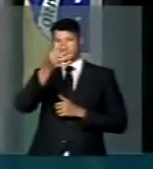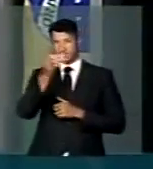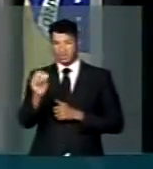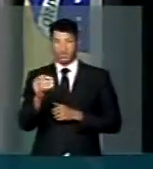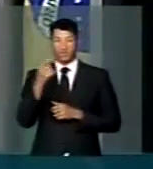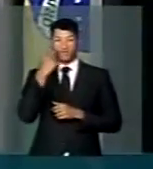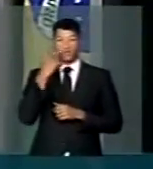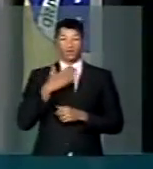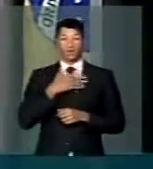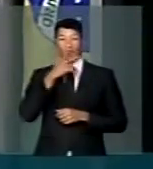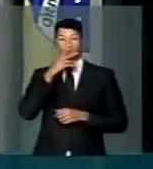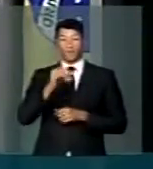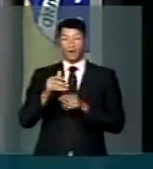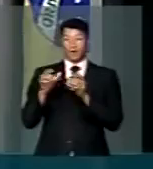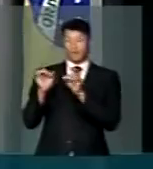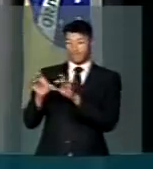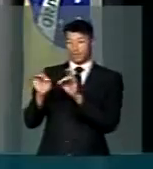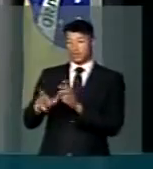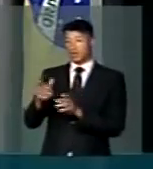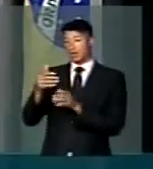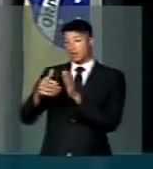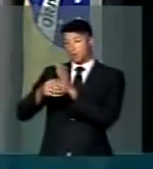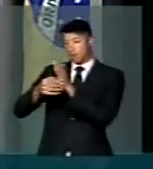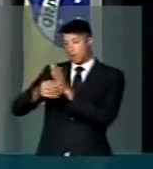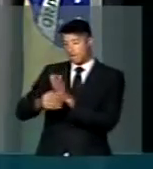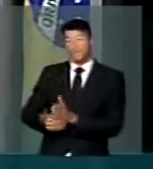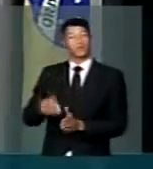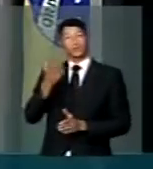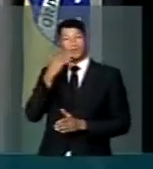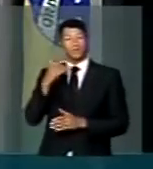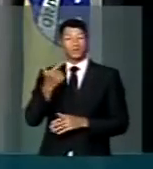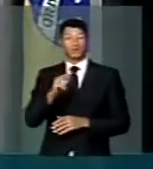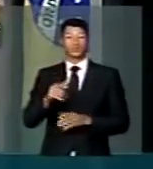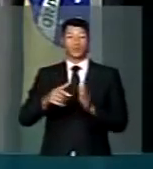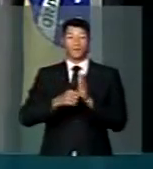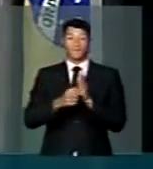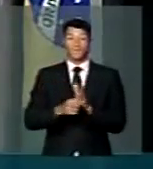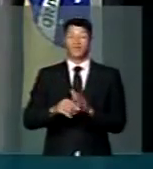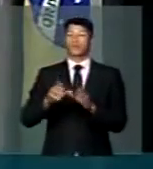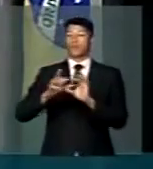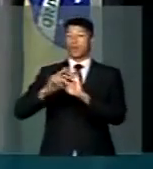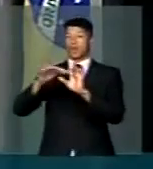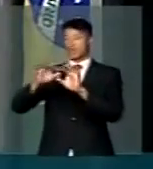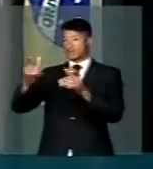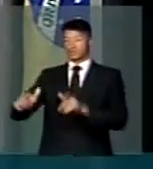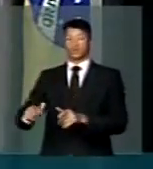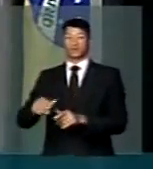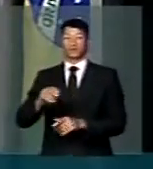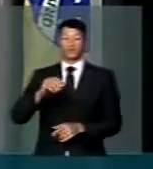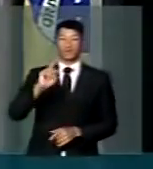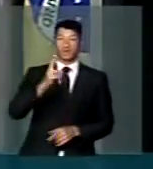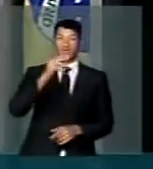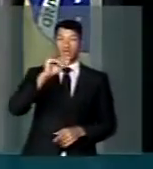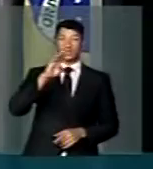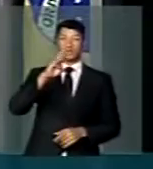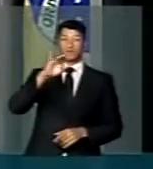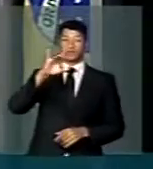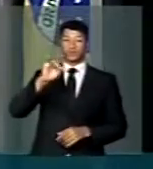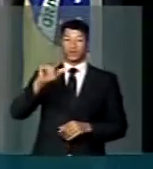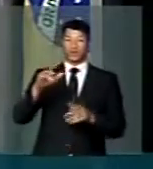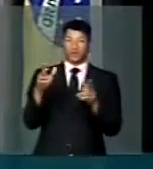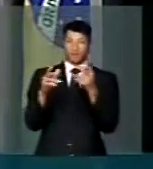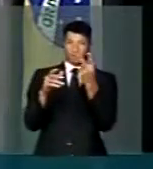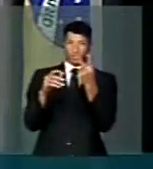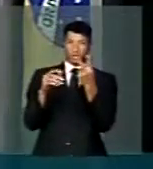60, vendo meu pai plantar o milho que ele próprio colhia. Não havia milho híbrido disponível. Milho híbrido nada mais é do que o